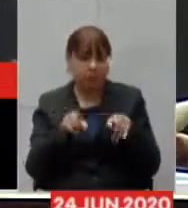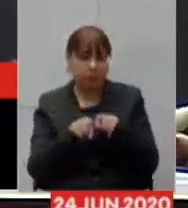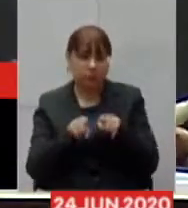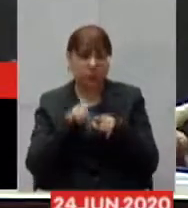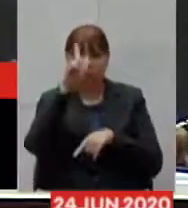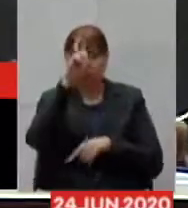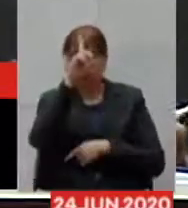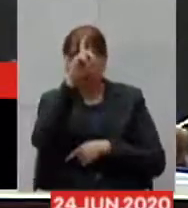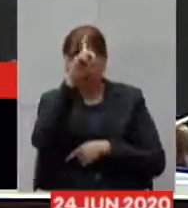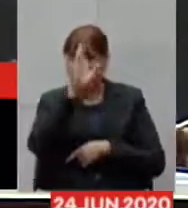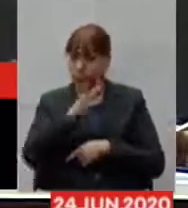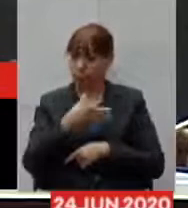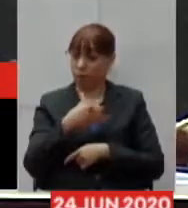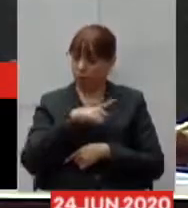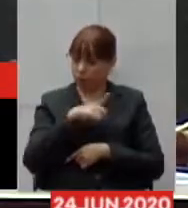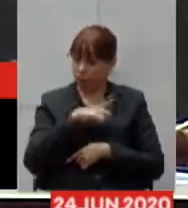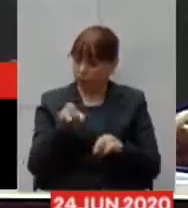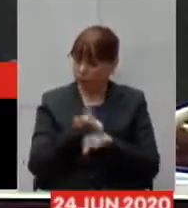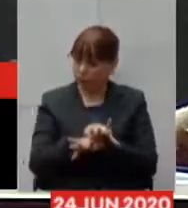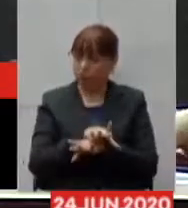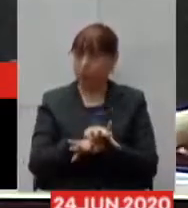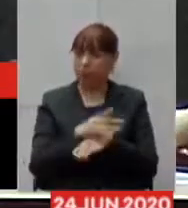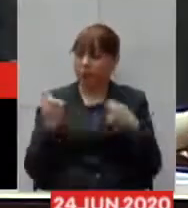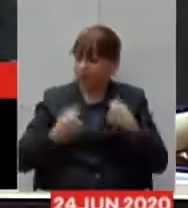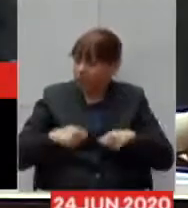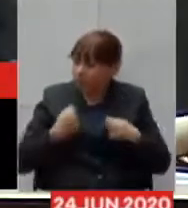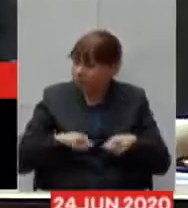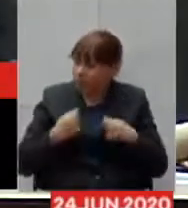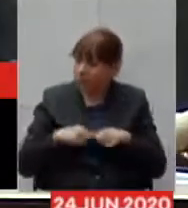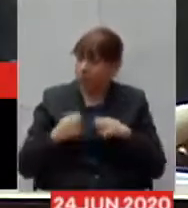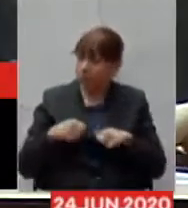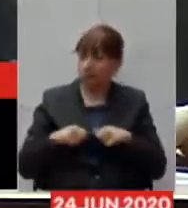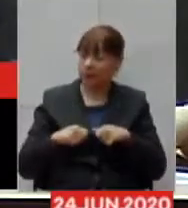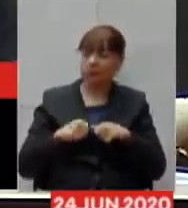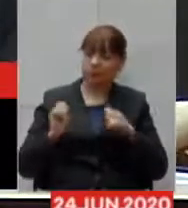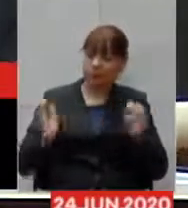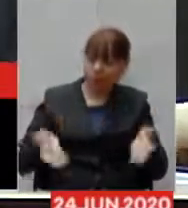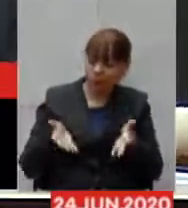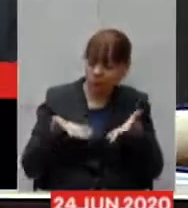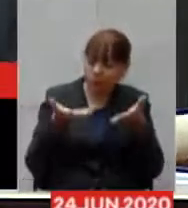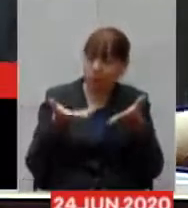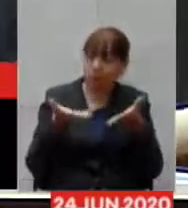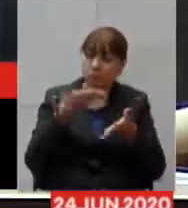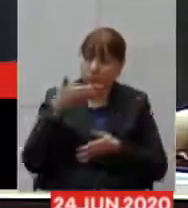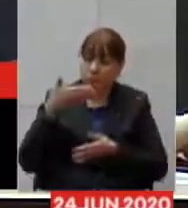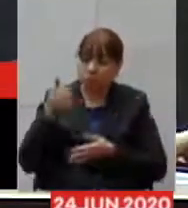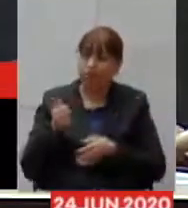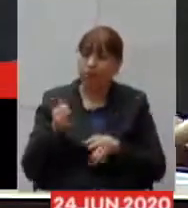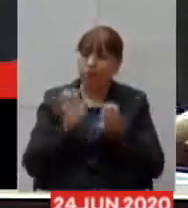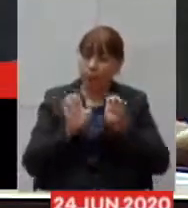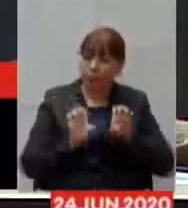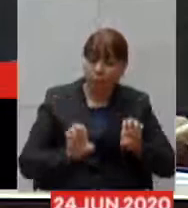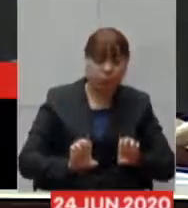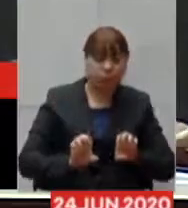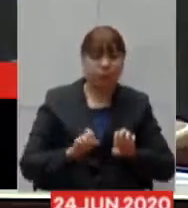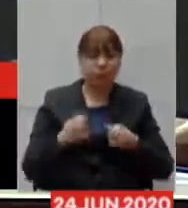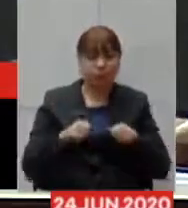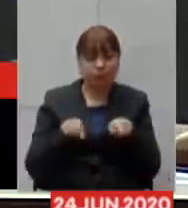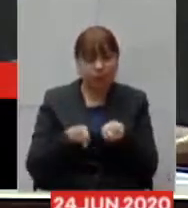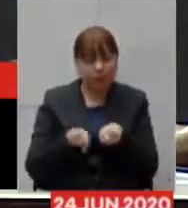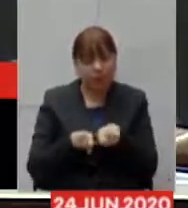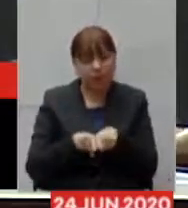os hospitais já existentes que precisam ser capacitados integralizados aí